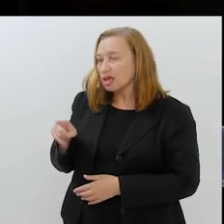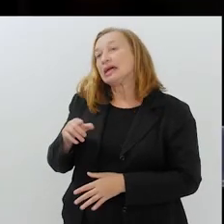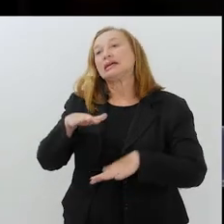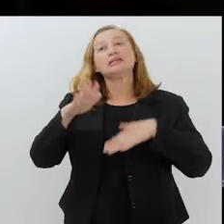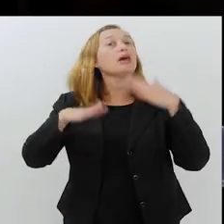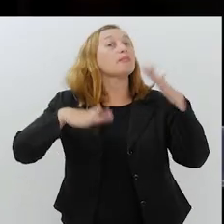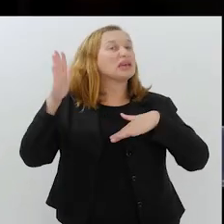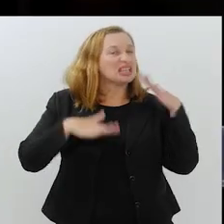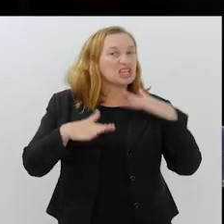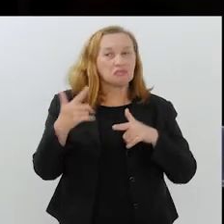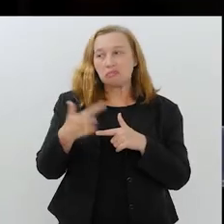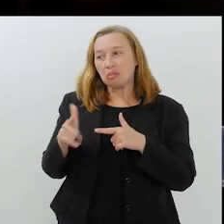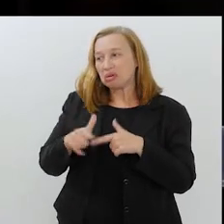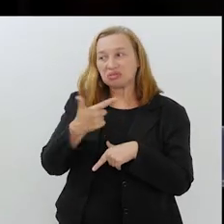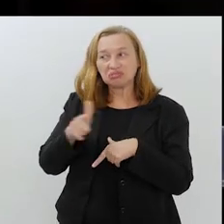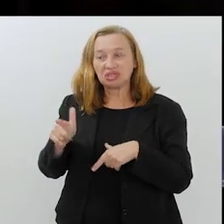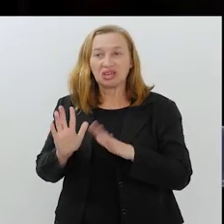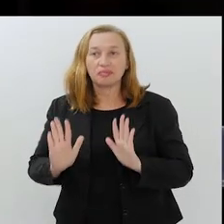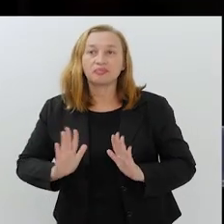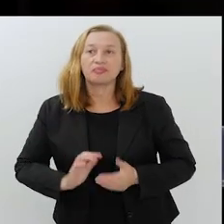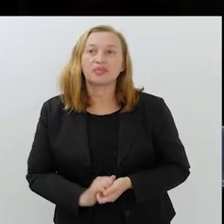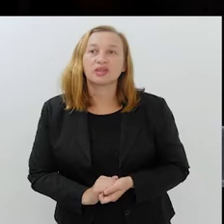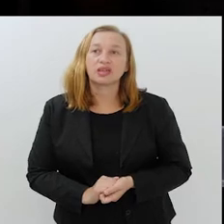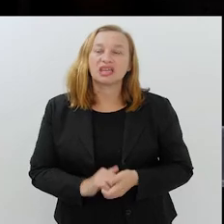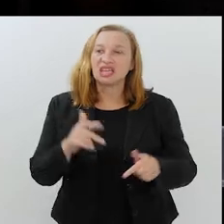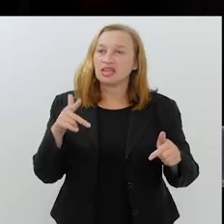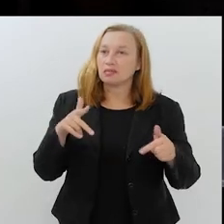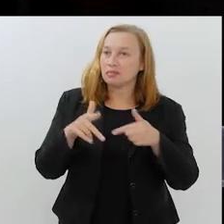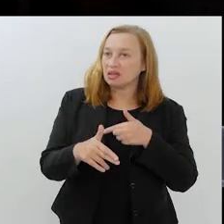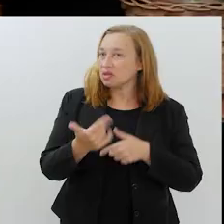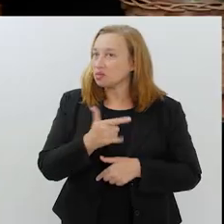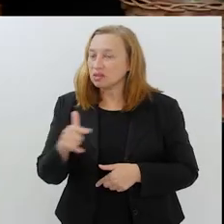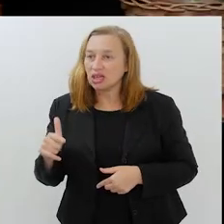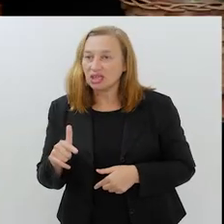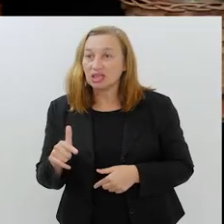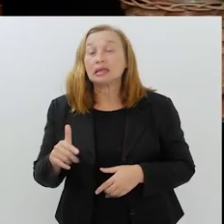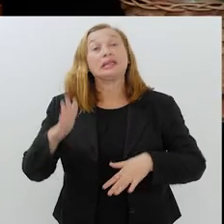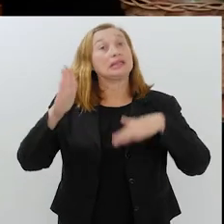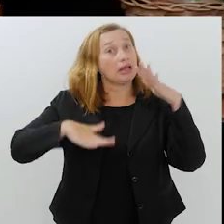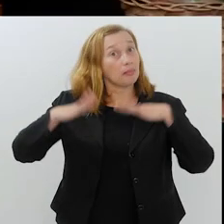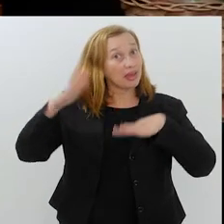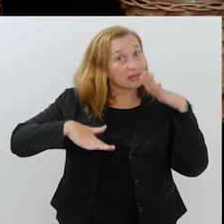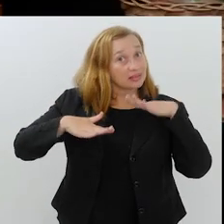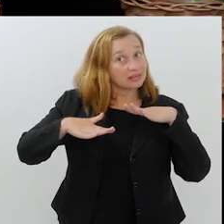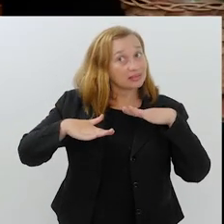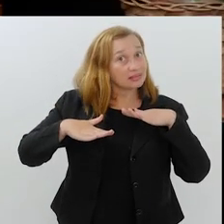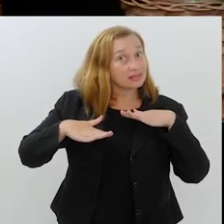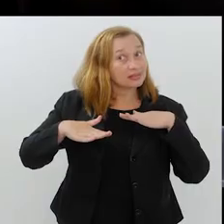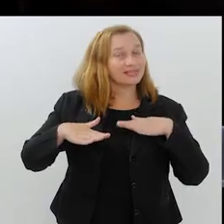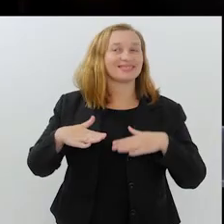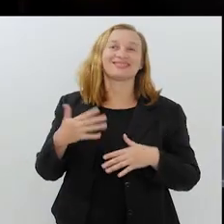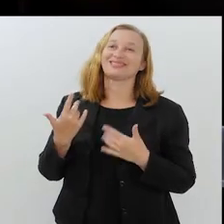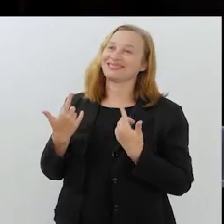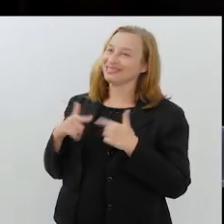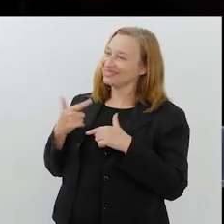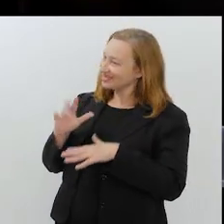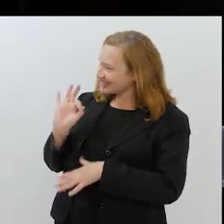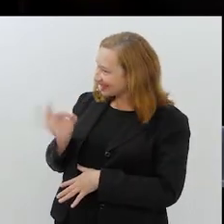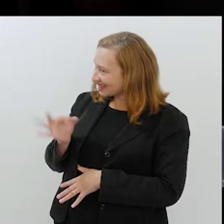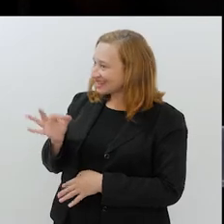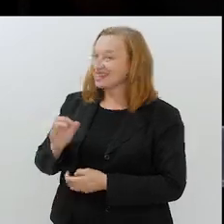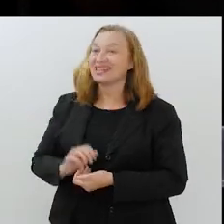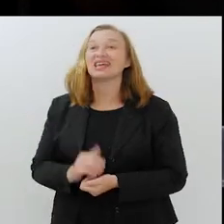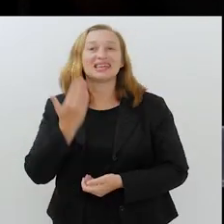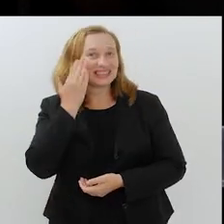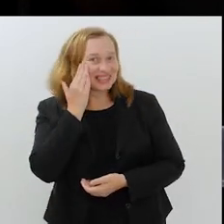trabalho, não há problema algum. então não há restrição. É, dependendo, né? Está